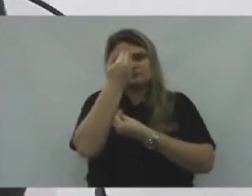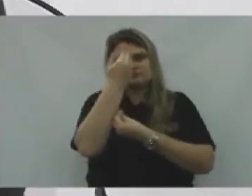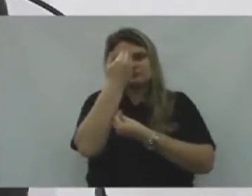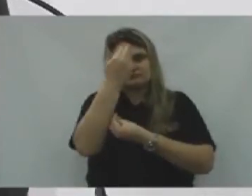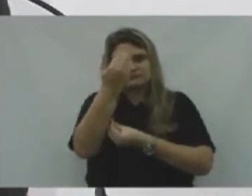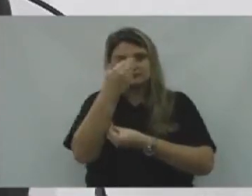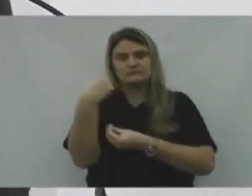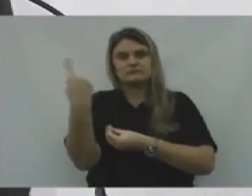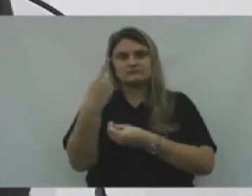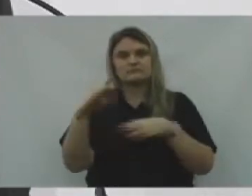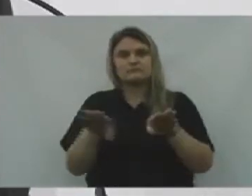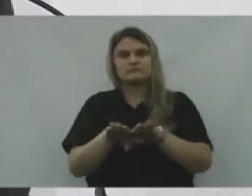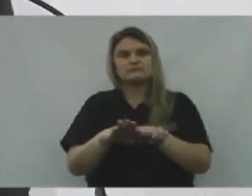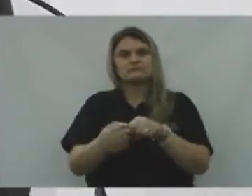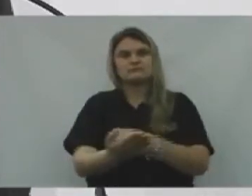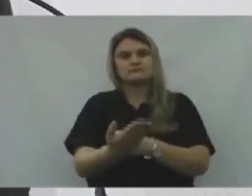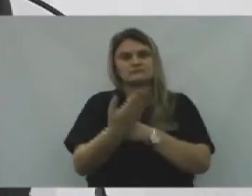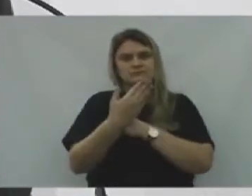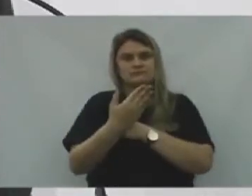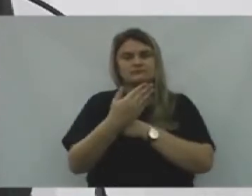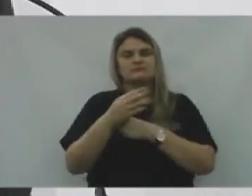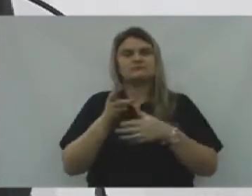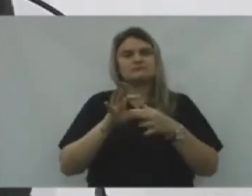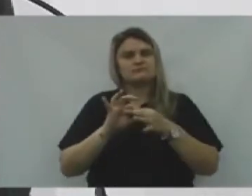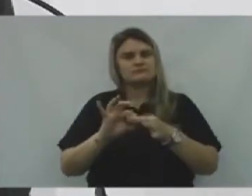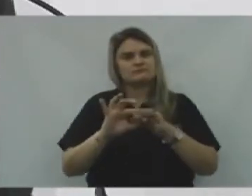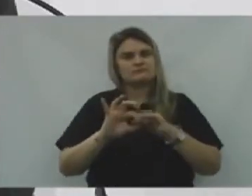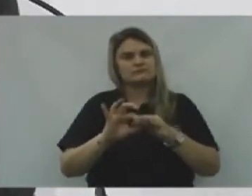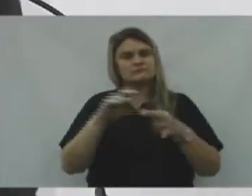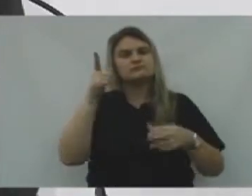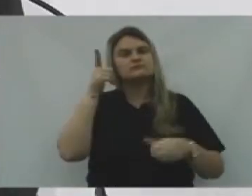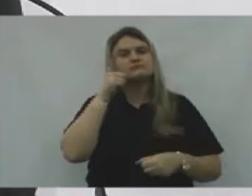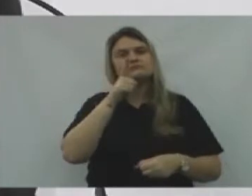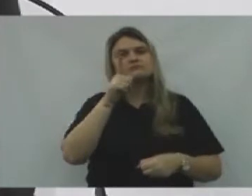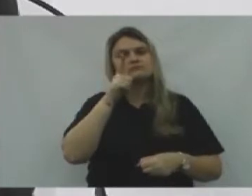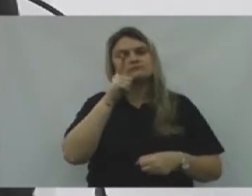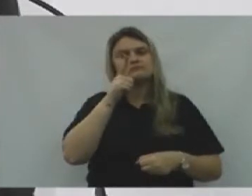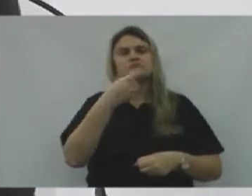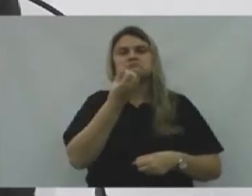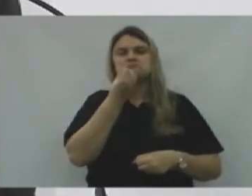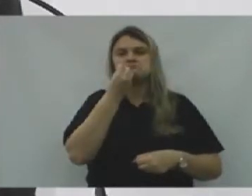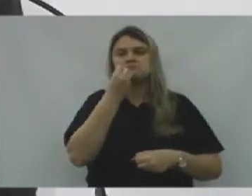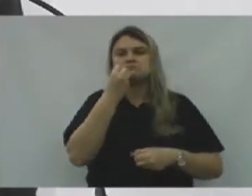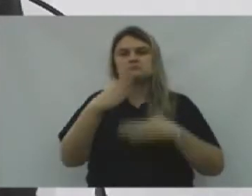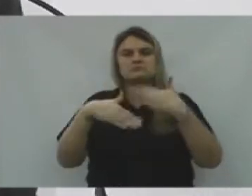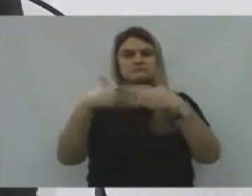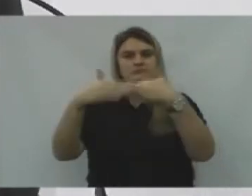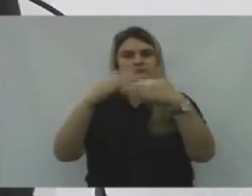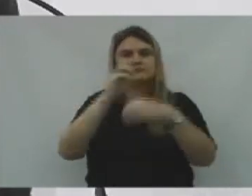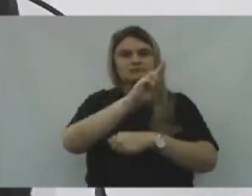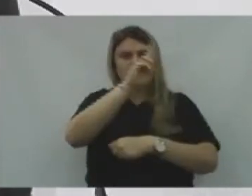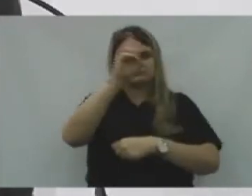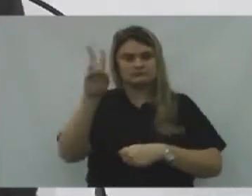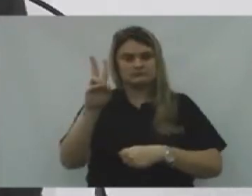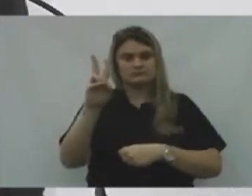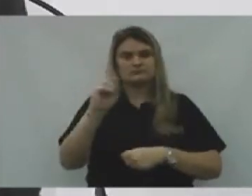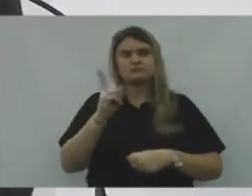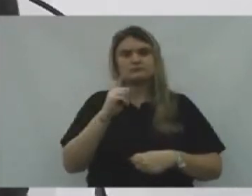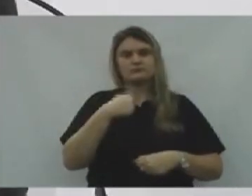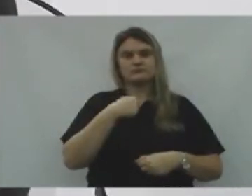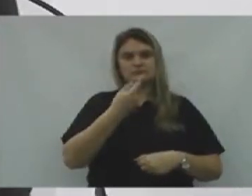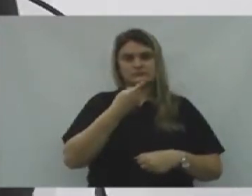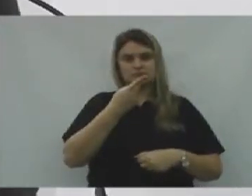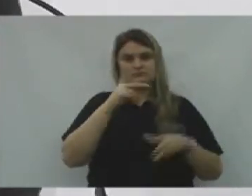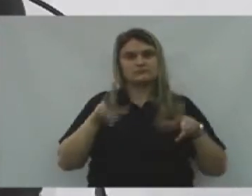Que vocês também me ajudaram a fazer, Nós, de mãos dadas, Estamos conseguindo Grandes avanços para a da Vitória. Não sou eu que digo,